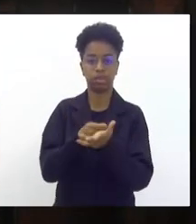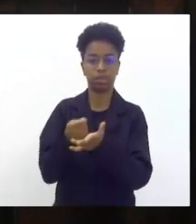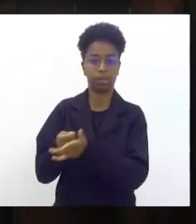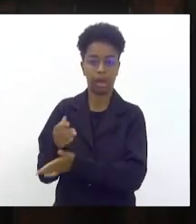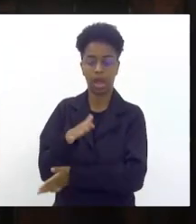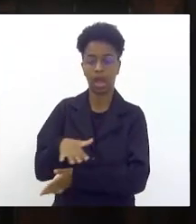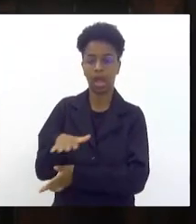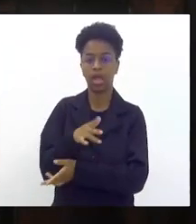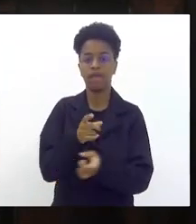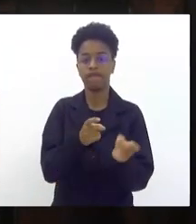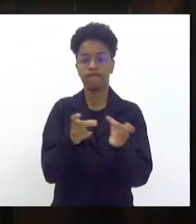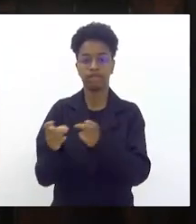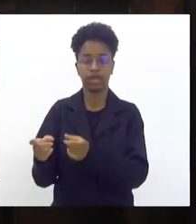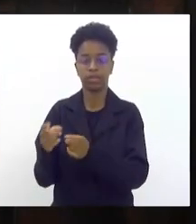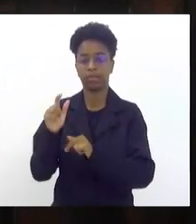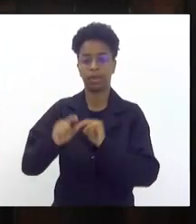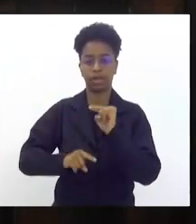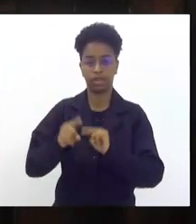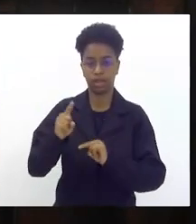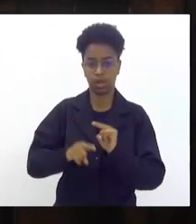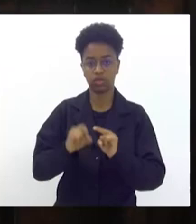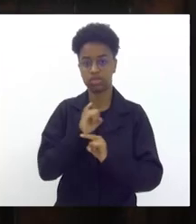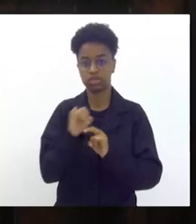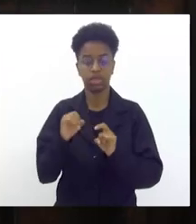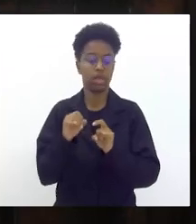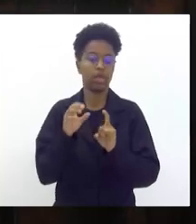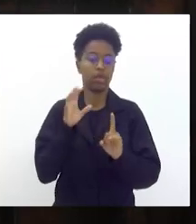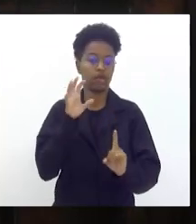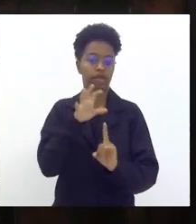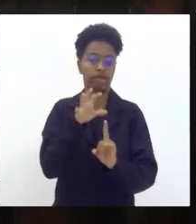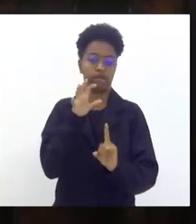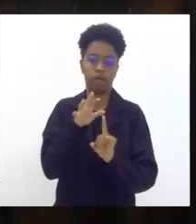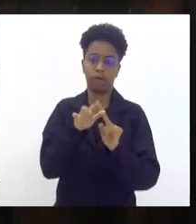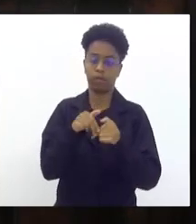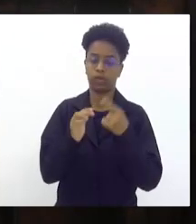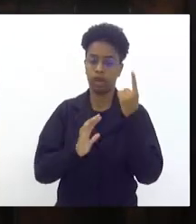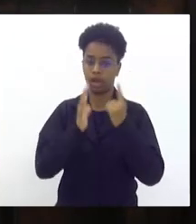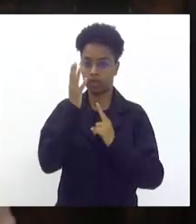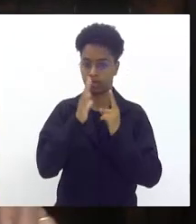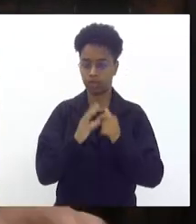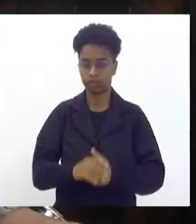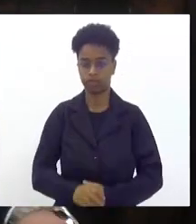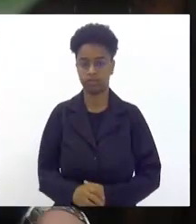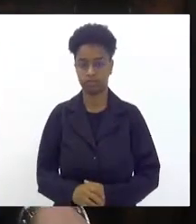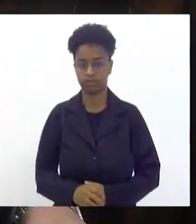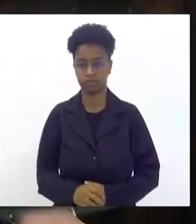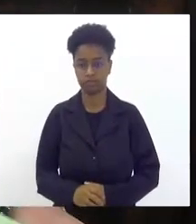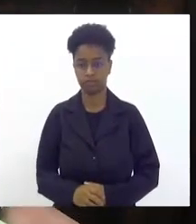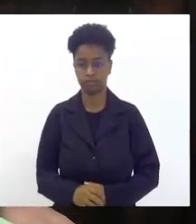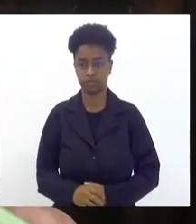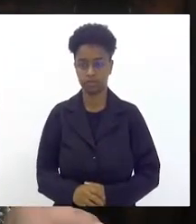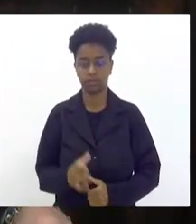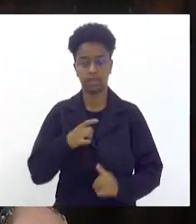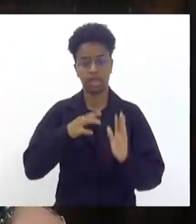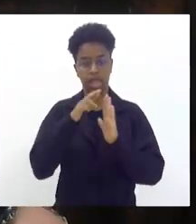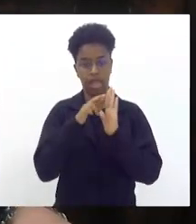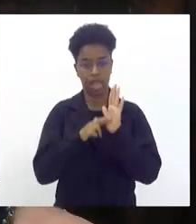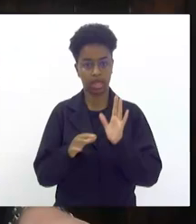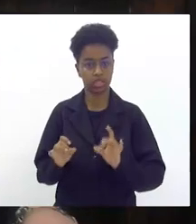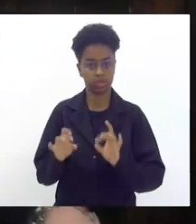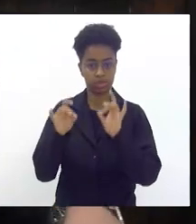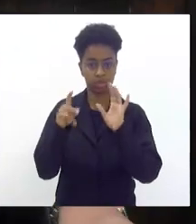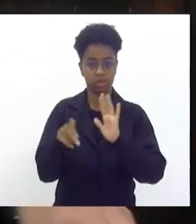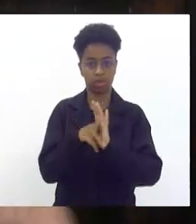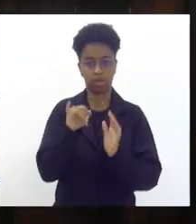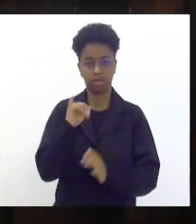o comércio de bens e serviços do estado afetado pela festividade do carnaval faz um regramento especial do ICMS